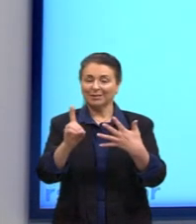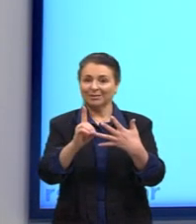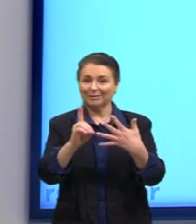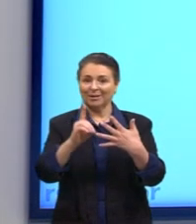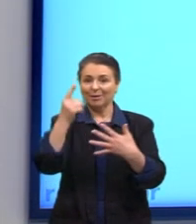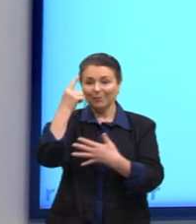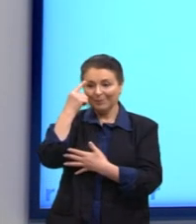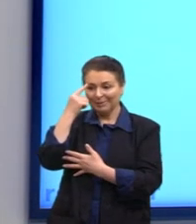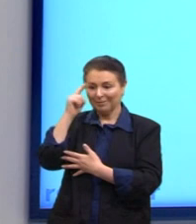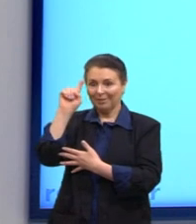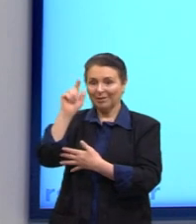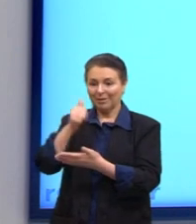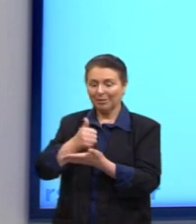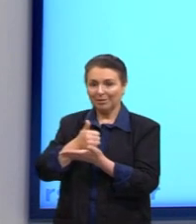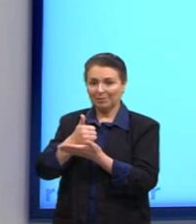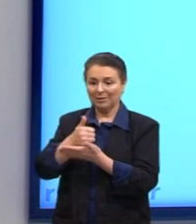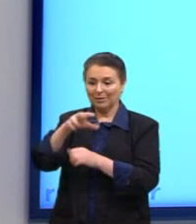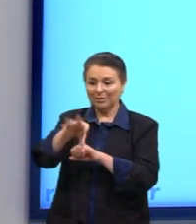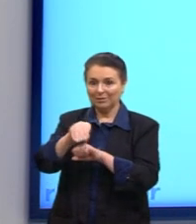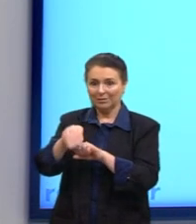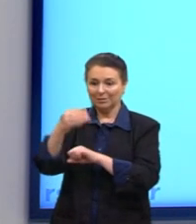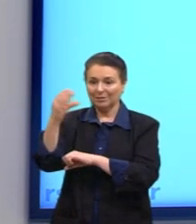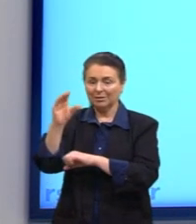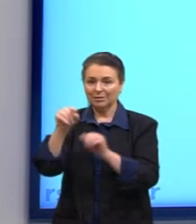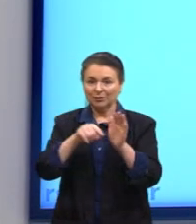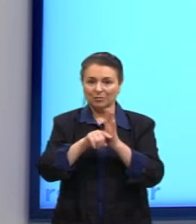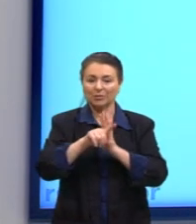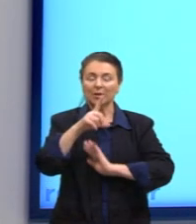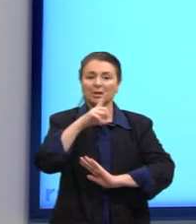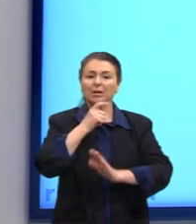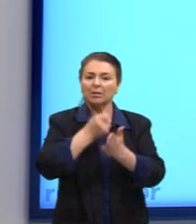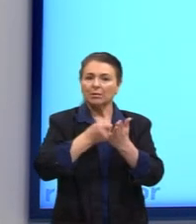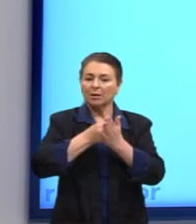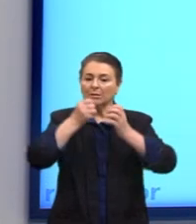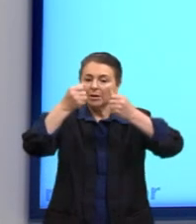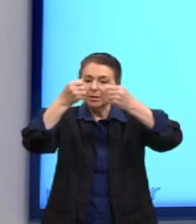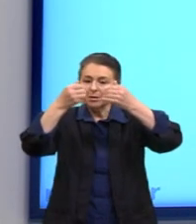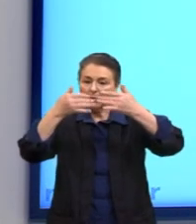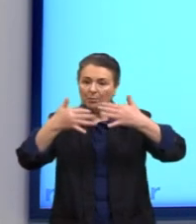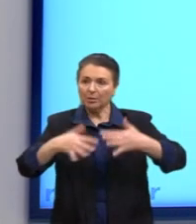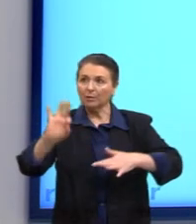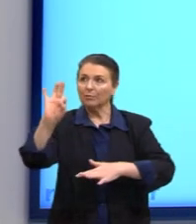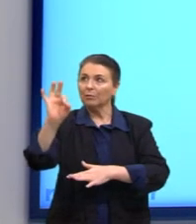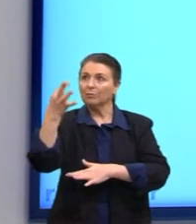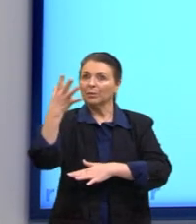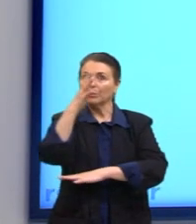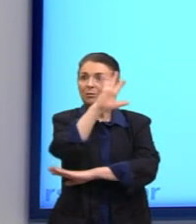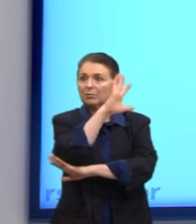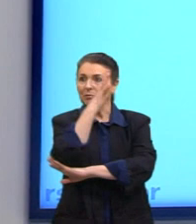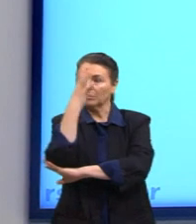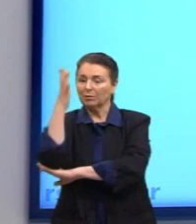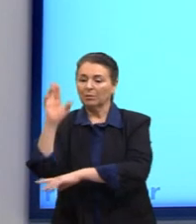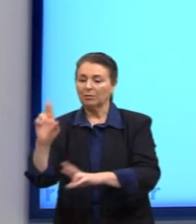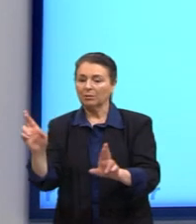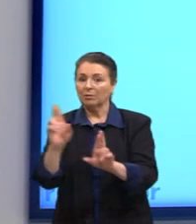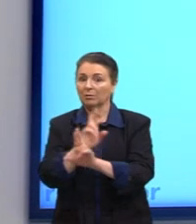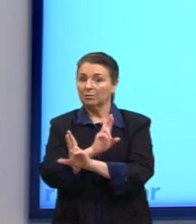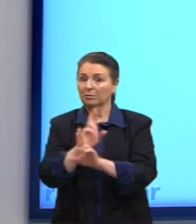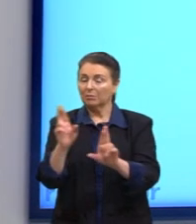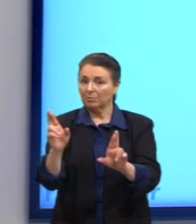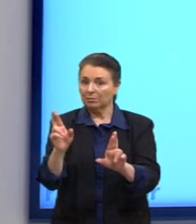ideia apoiada no conhecimento científico que tenta explicar fenômenos naturais relacionados,